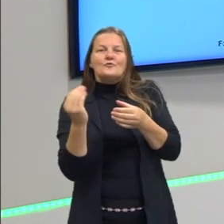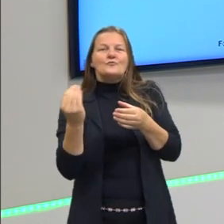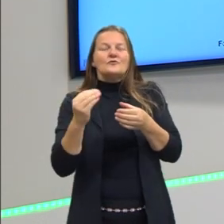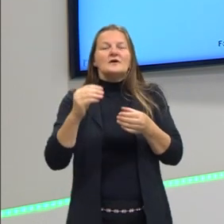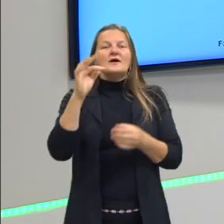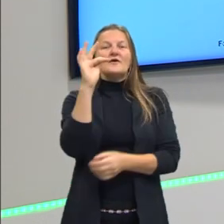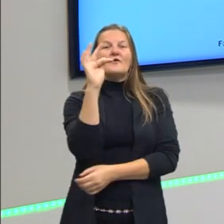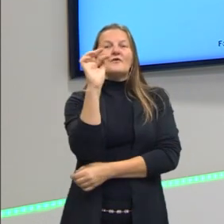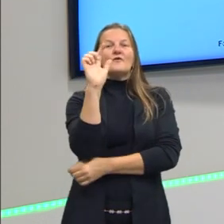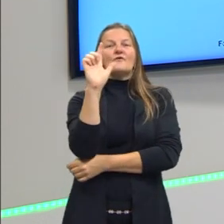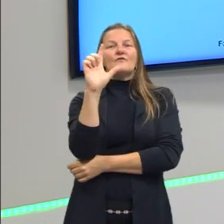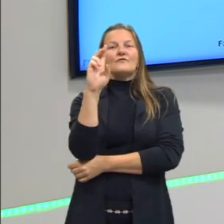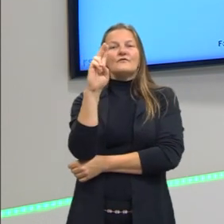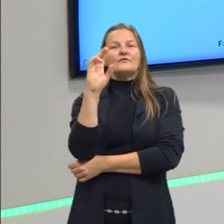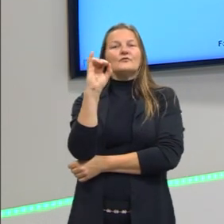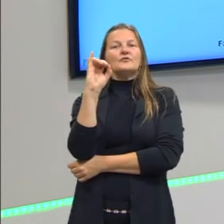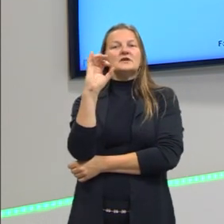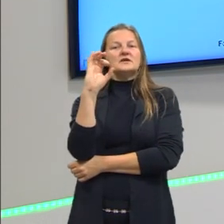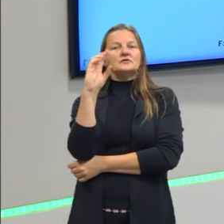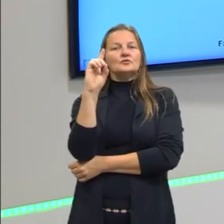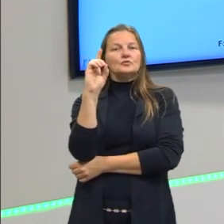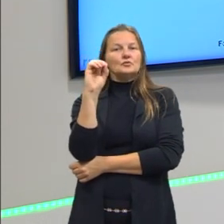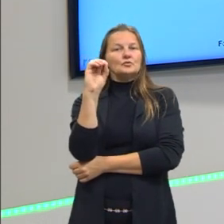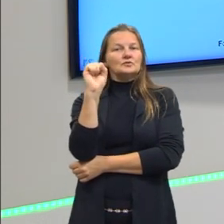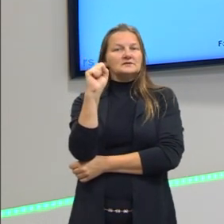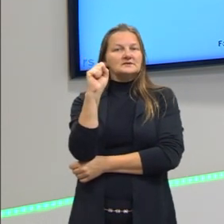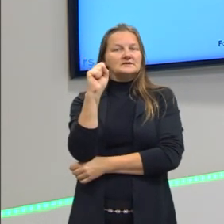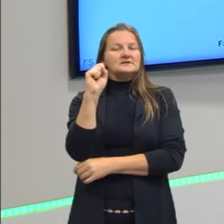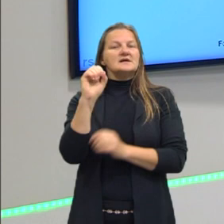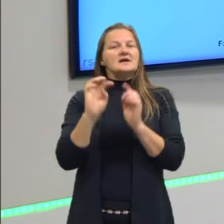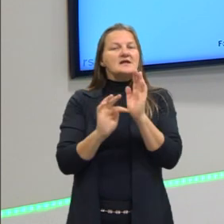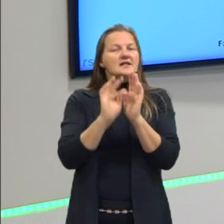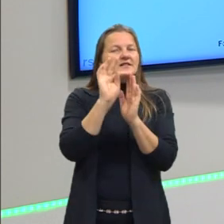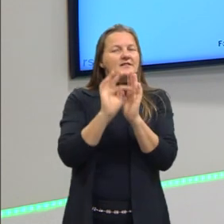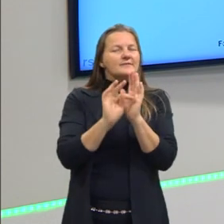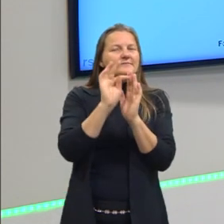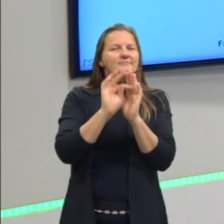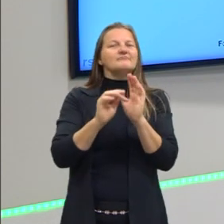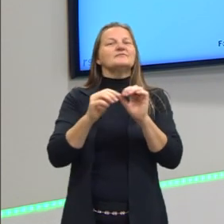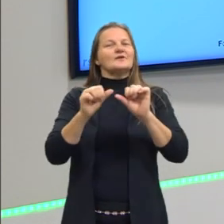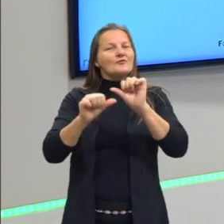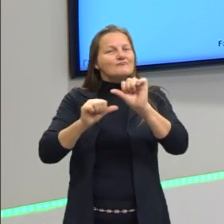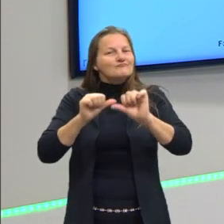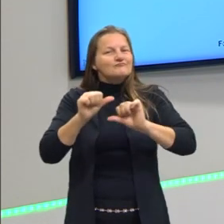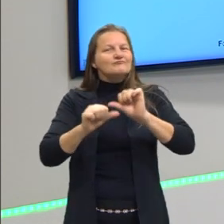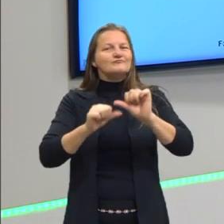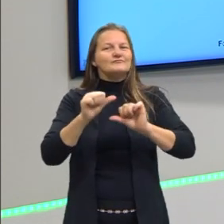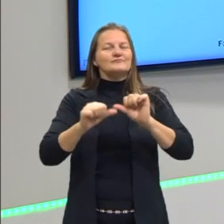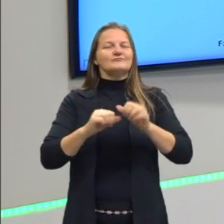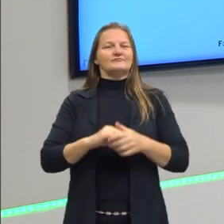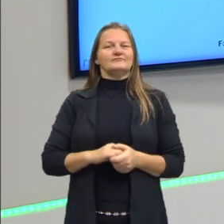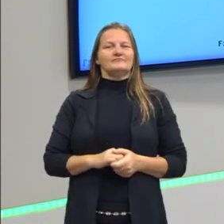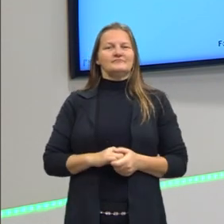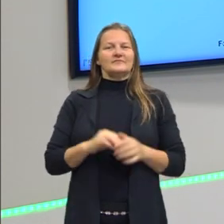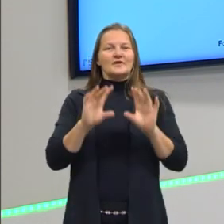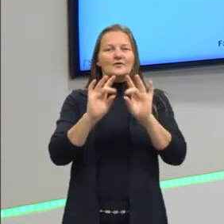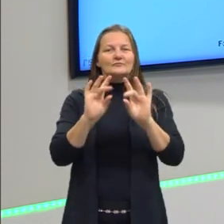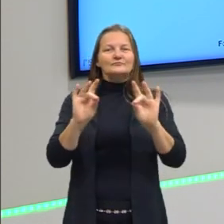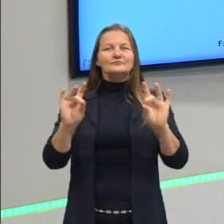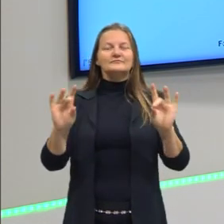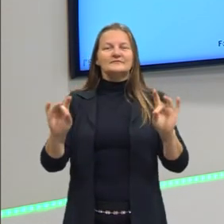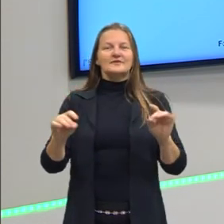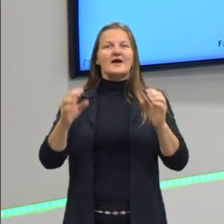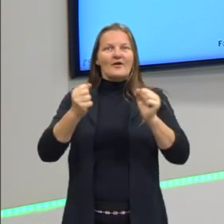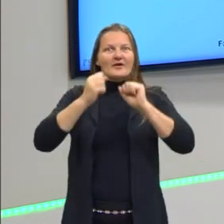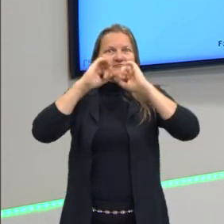fluidos, a gente consegue modificar essas temperaturas de difusão e de ebulição dos líquidos. E a gente vai entender um